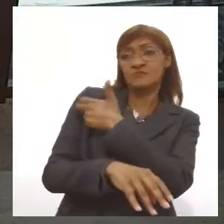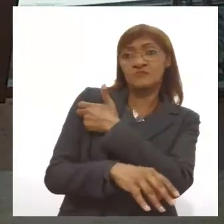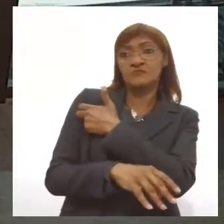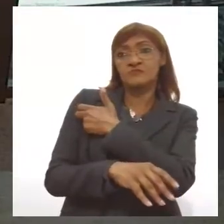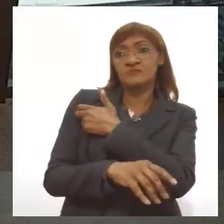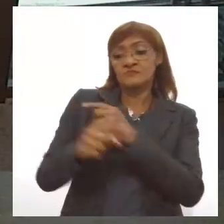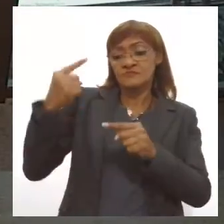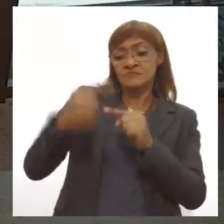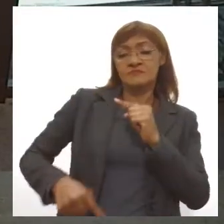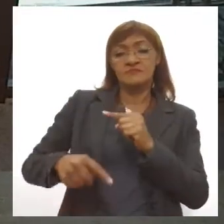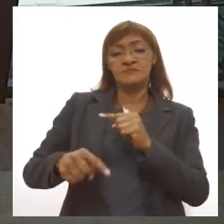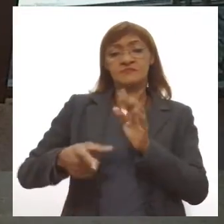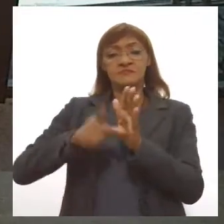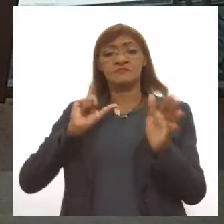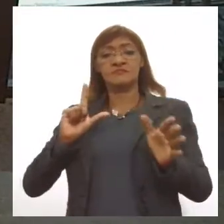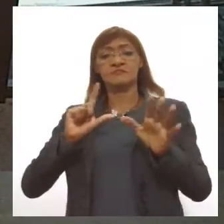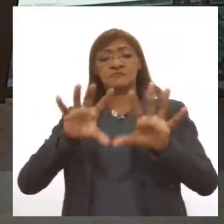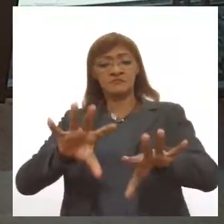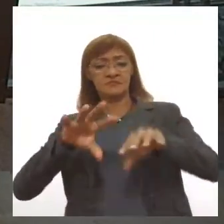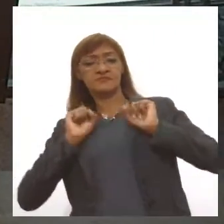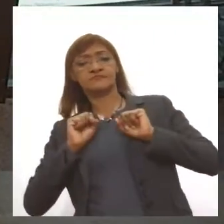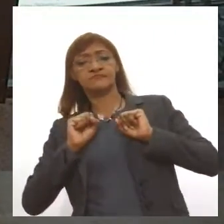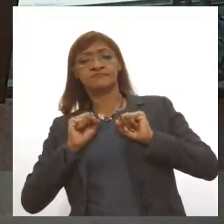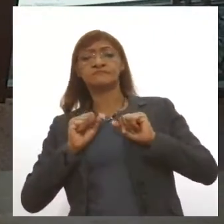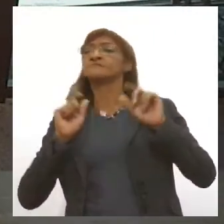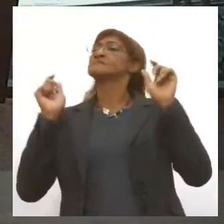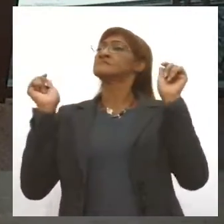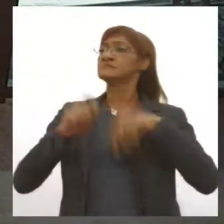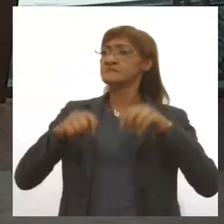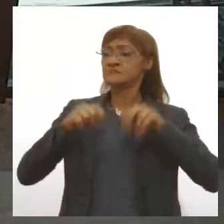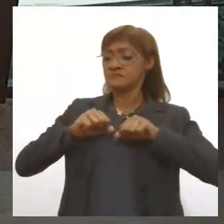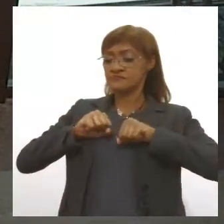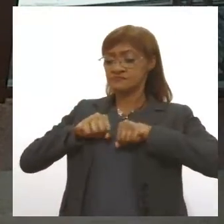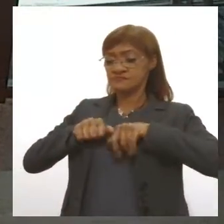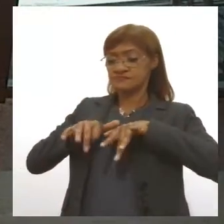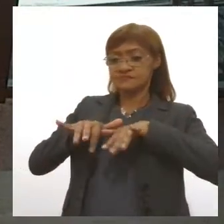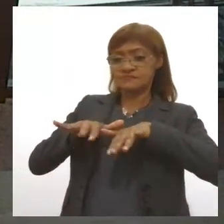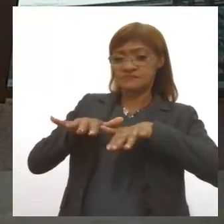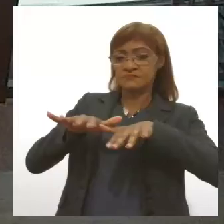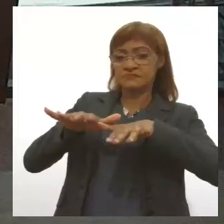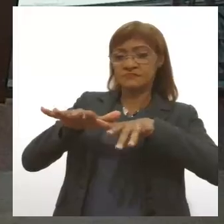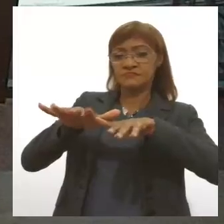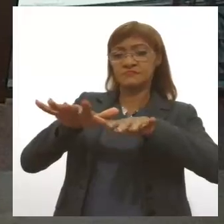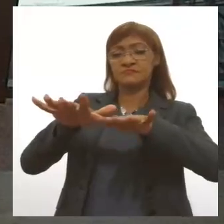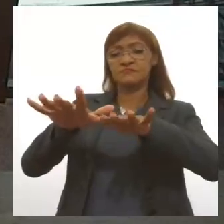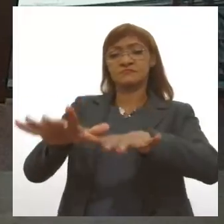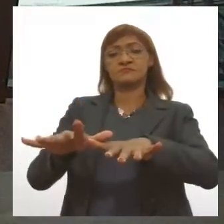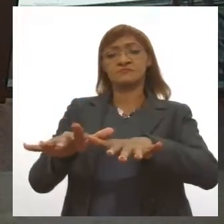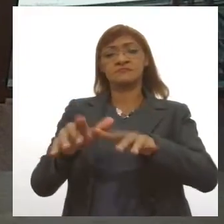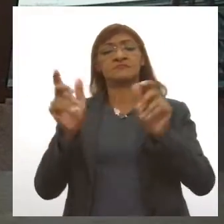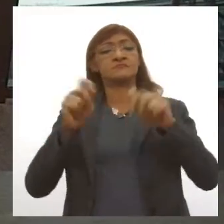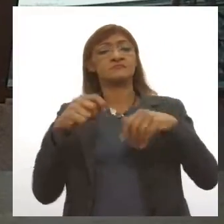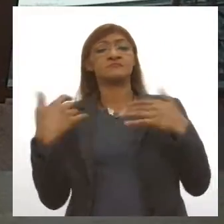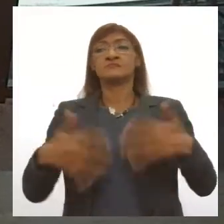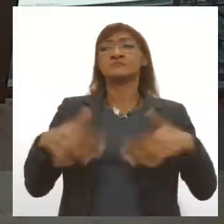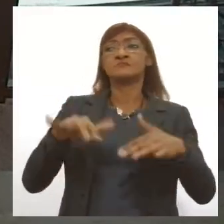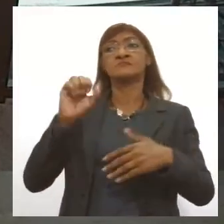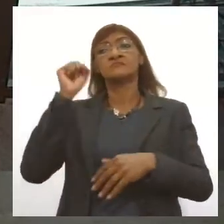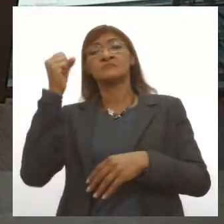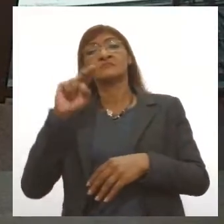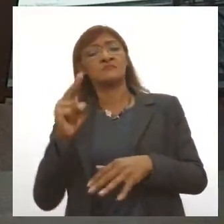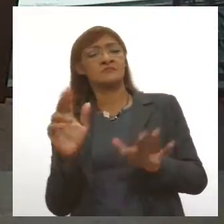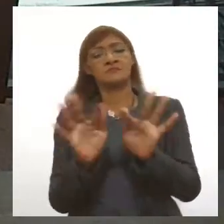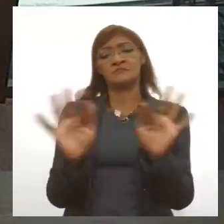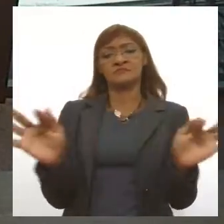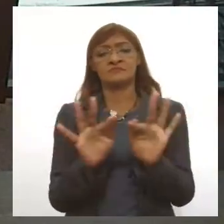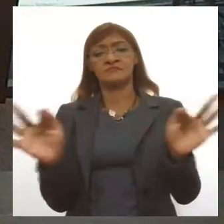adquiriu. E dessa forma, ela pode transmitir, mesmo não tendo sintomas moderados, agraves, ou até leves mesmo, ela